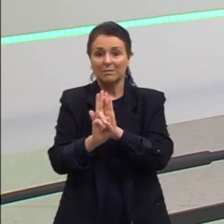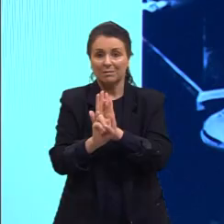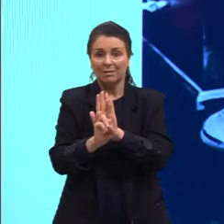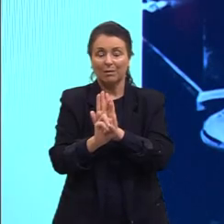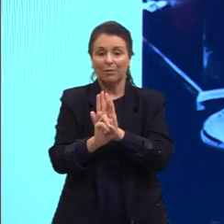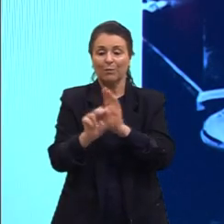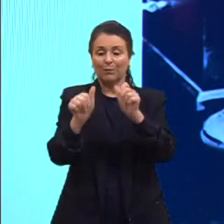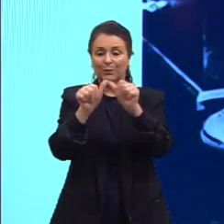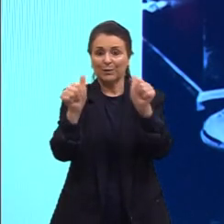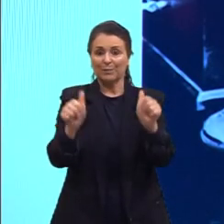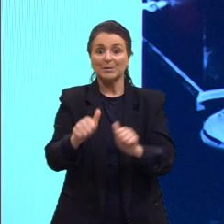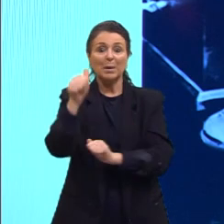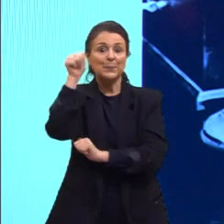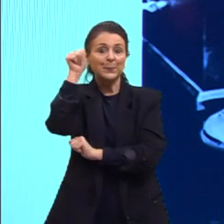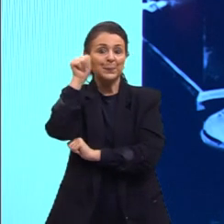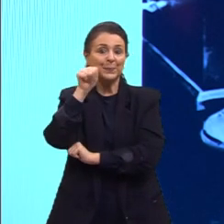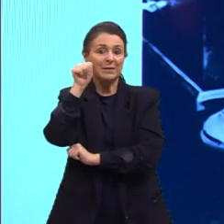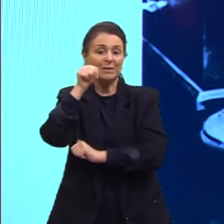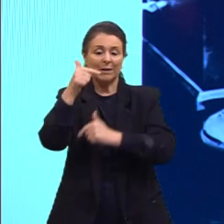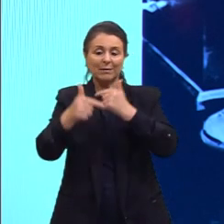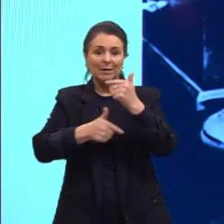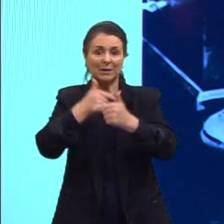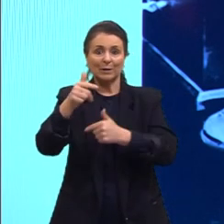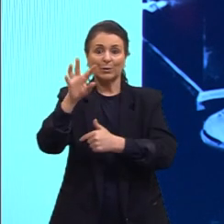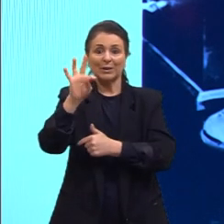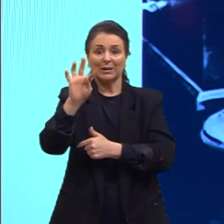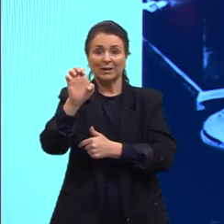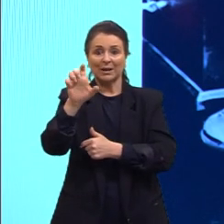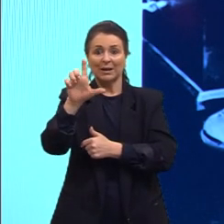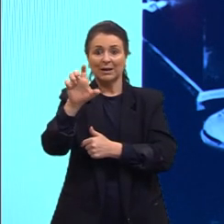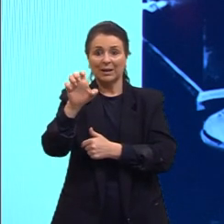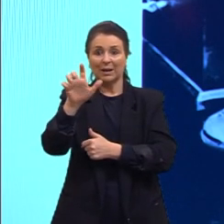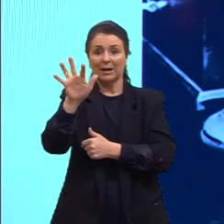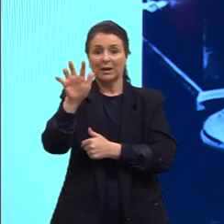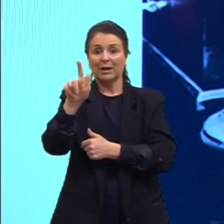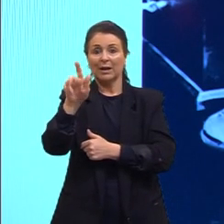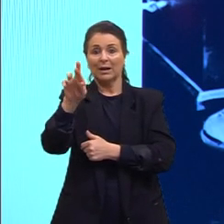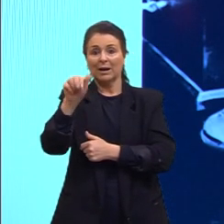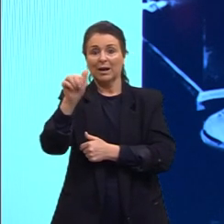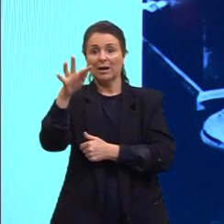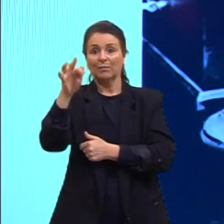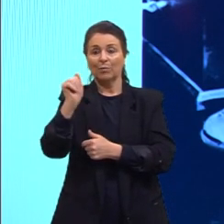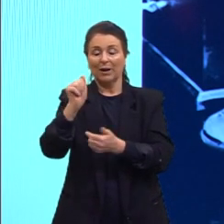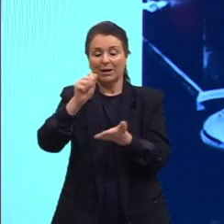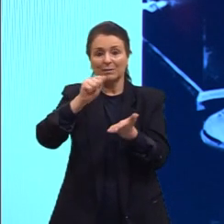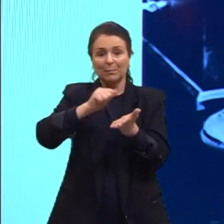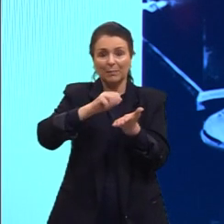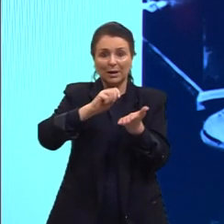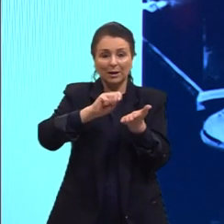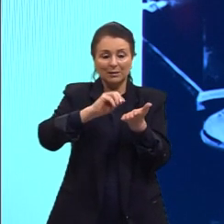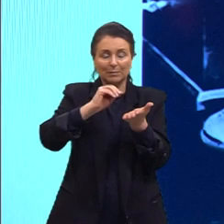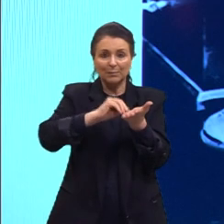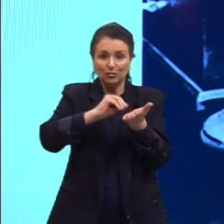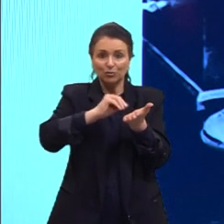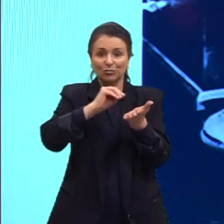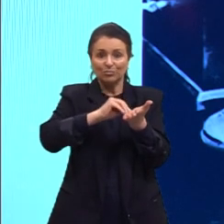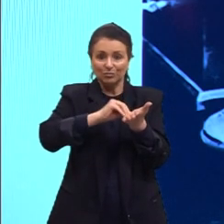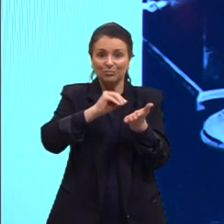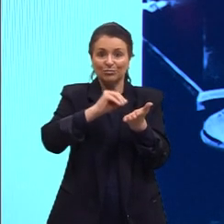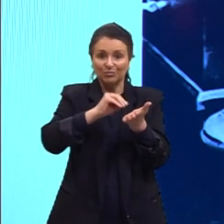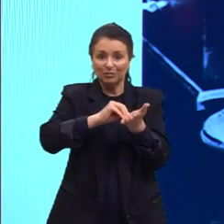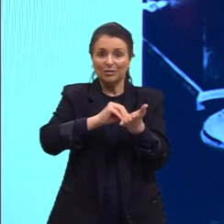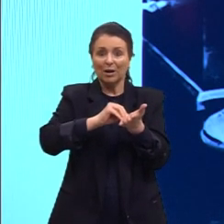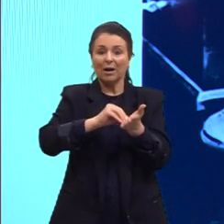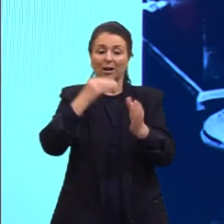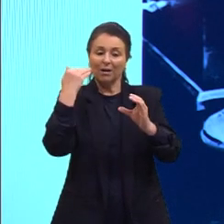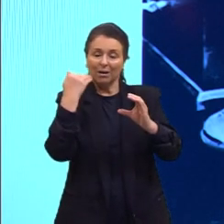vendo da moça mexendo ali no telégrafo. Então, aquelas batidas que se davam, podia se transpassar então essa